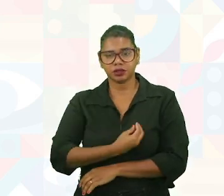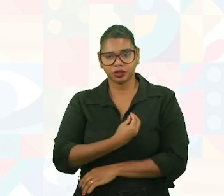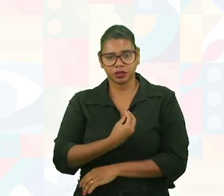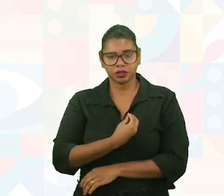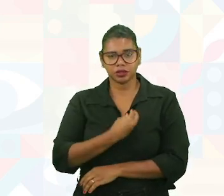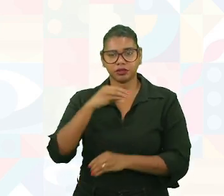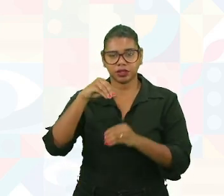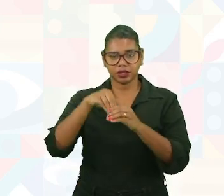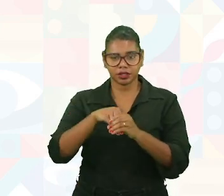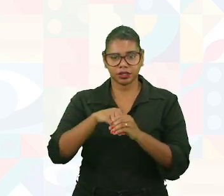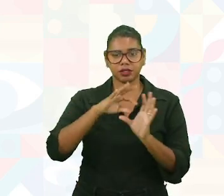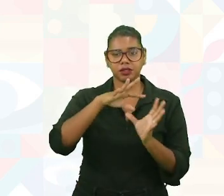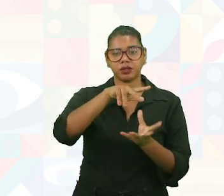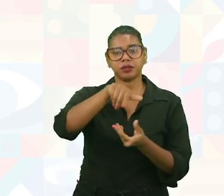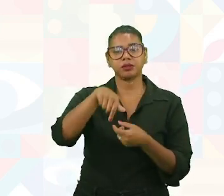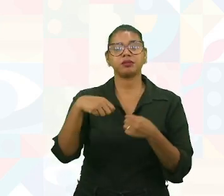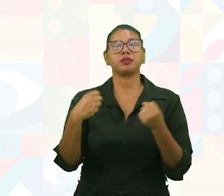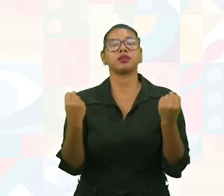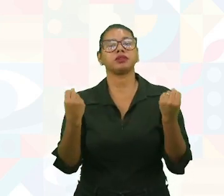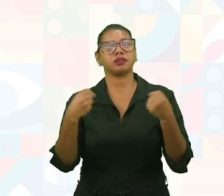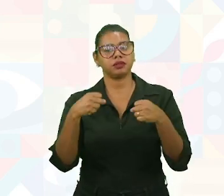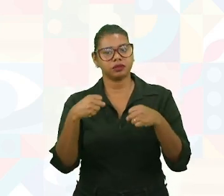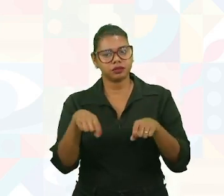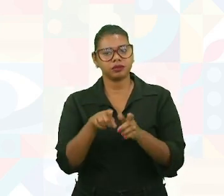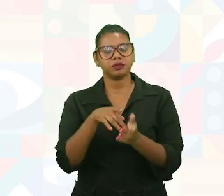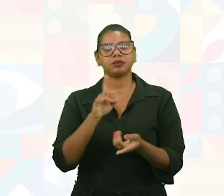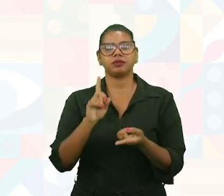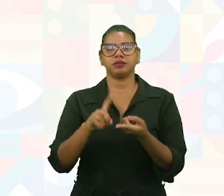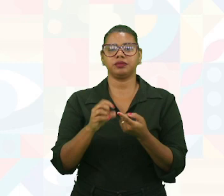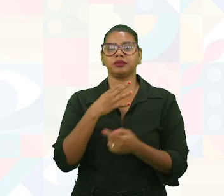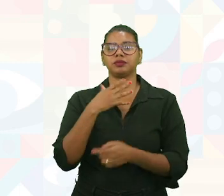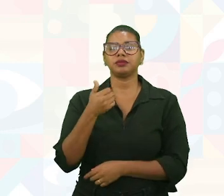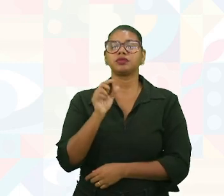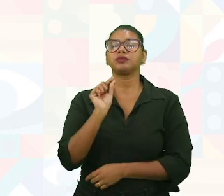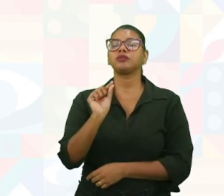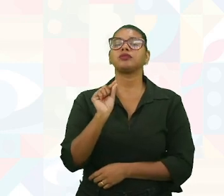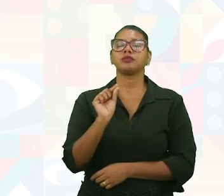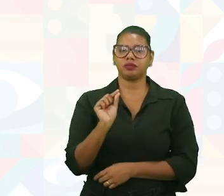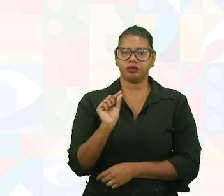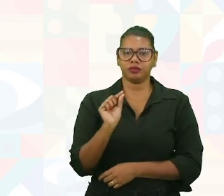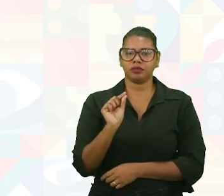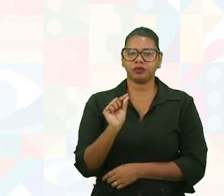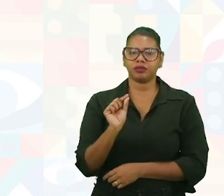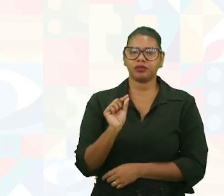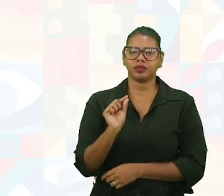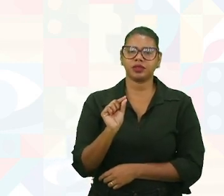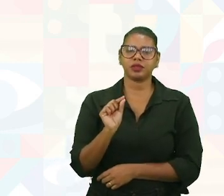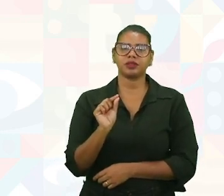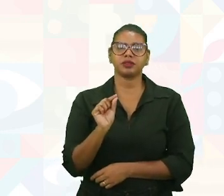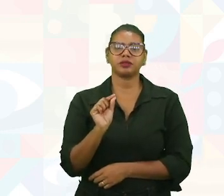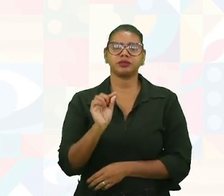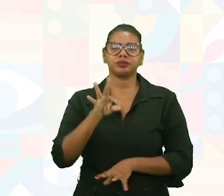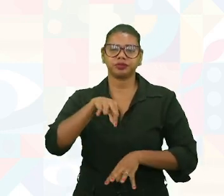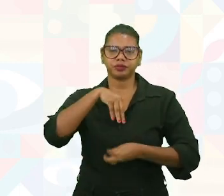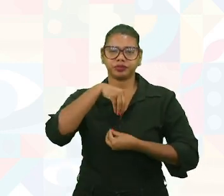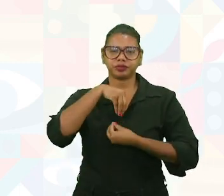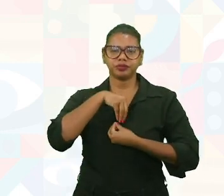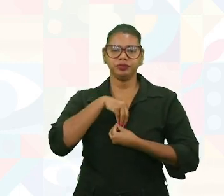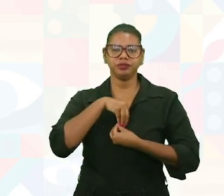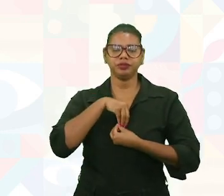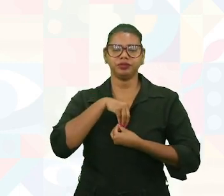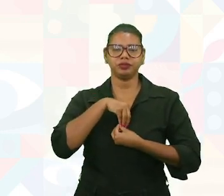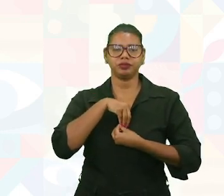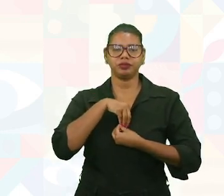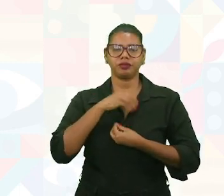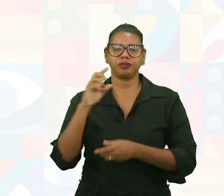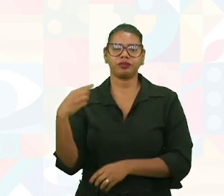planeta precisam também estarem saudáveis. Mas para onde a se recolhe? Para onde a gente é a zona de conforto